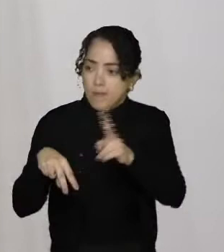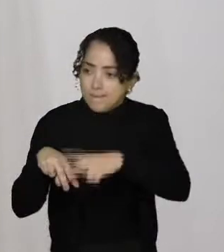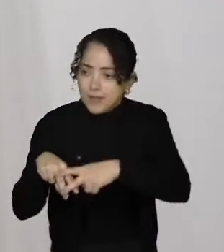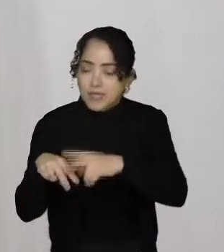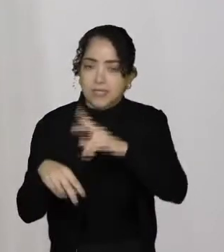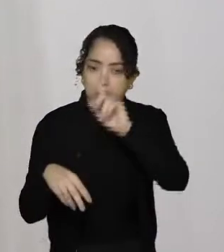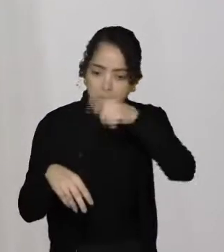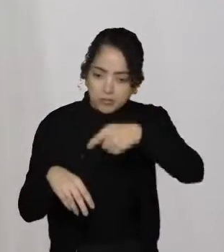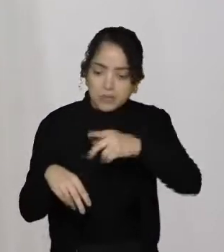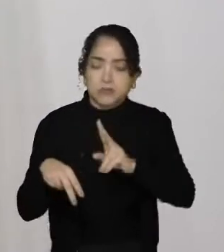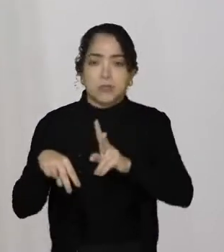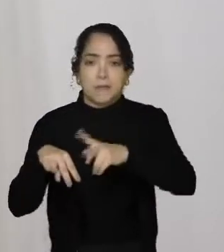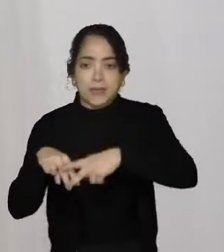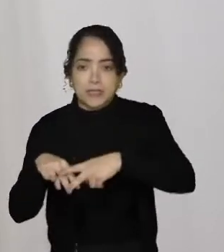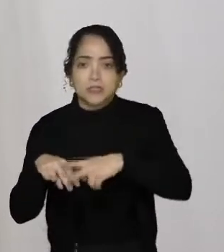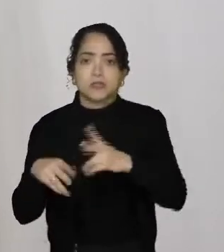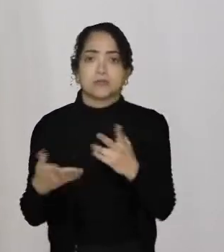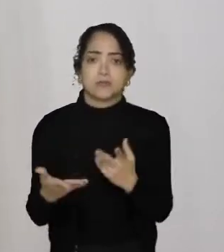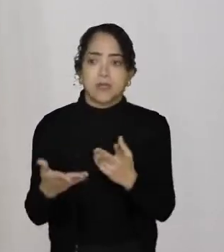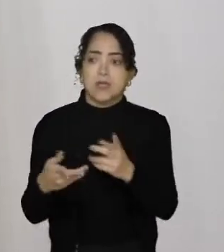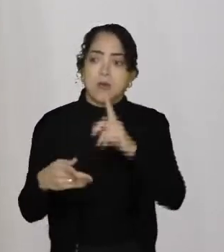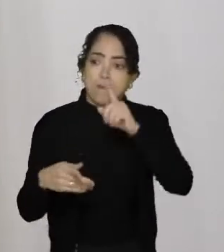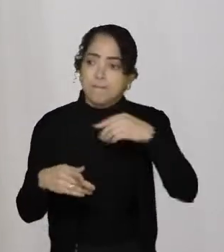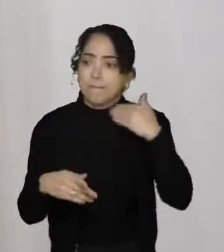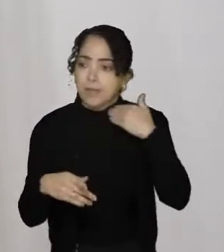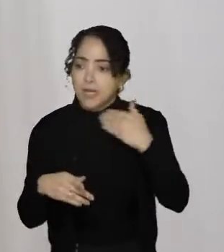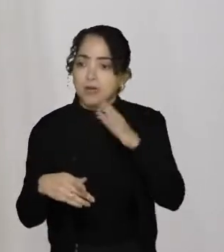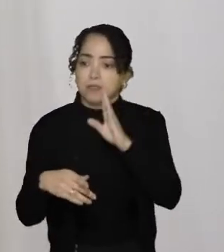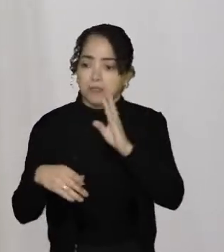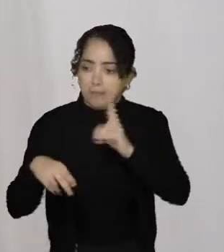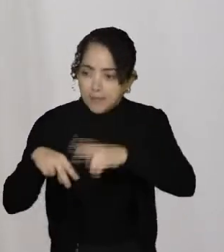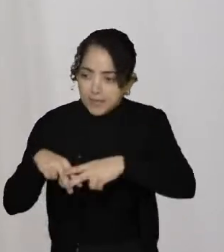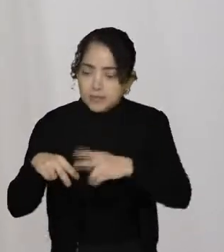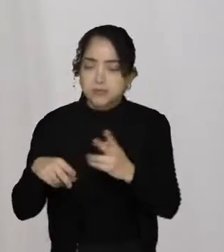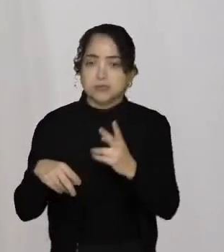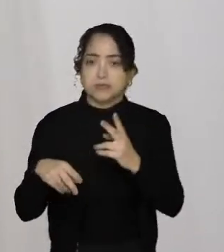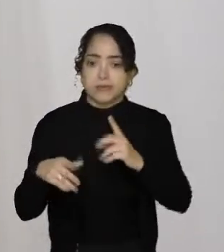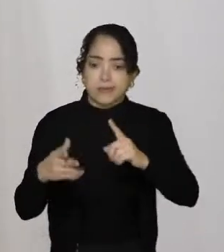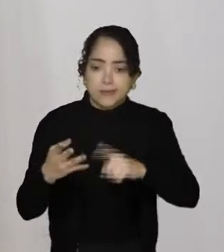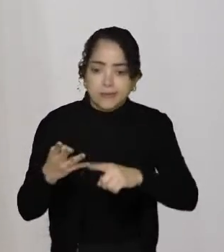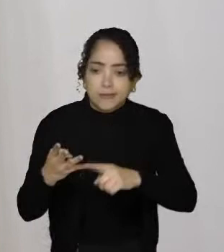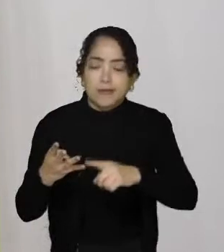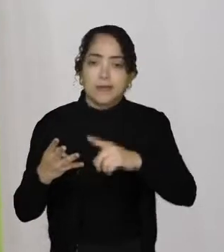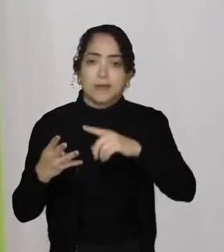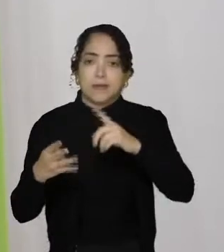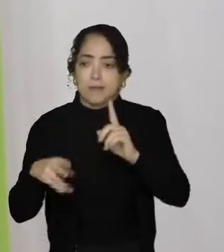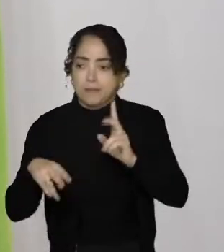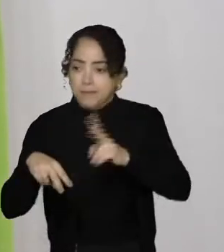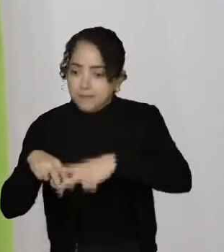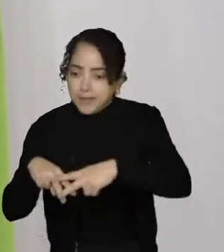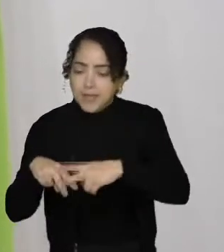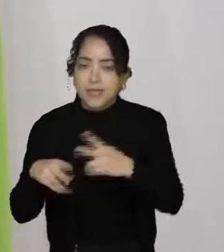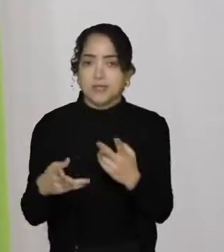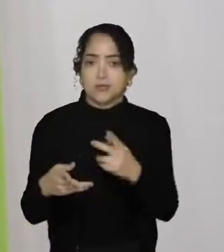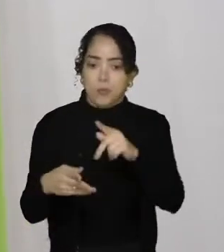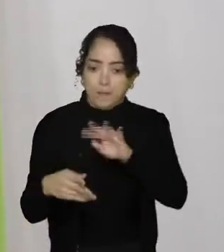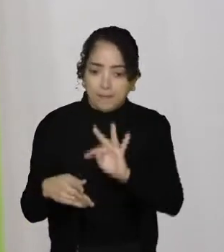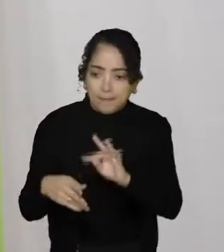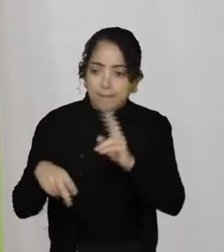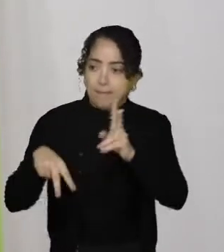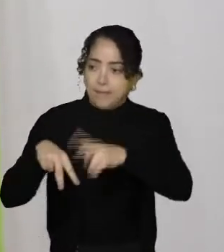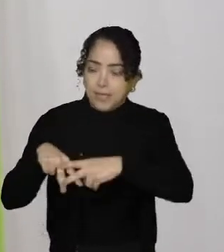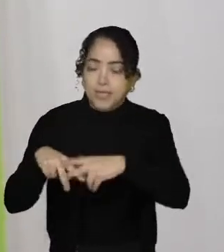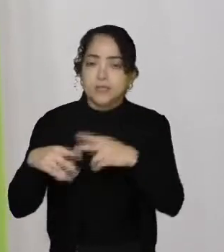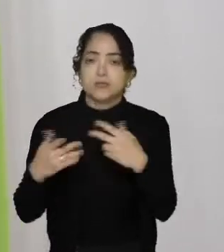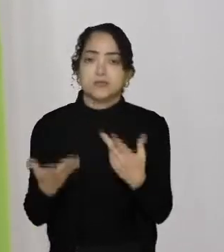Correios? Preso. Presidente do Banco do Brasil? Preso. Presidente da Petrobras? Preso. Presidente do PT? Preso.